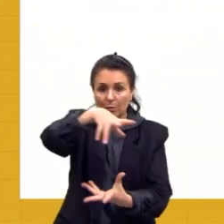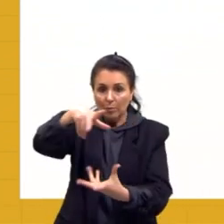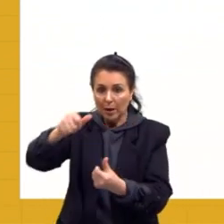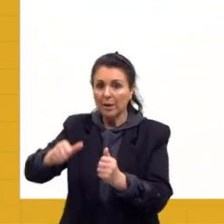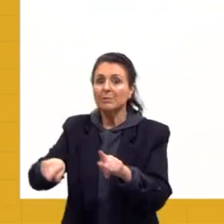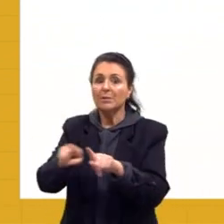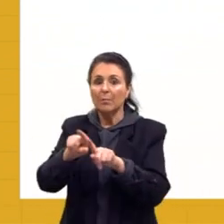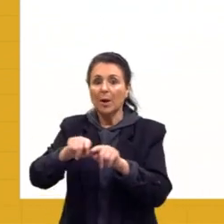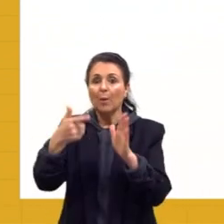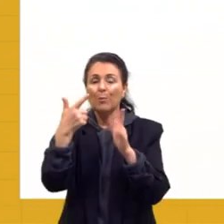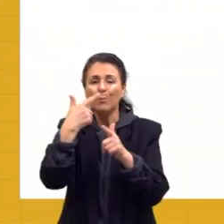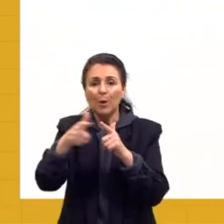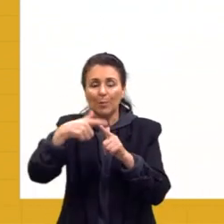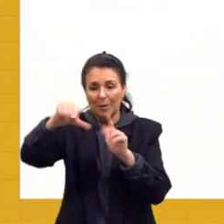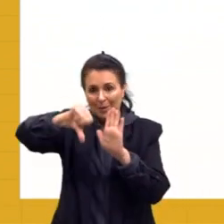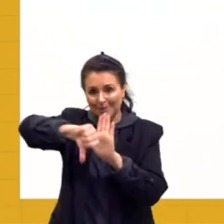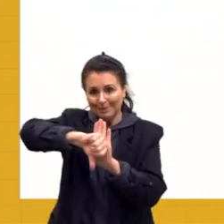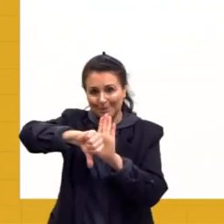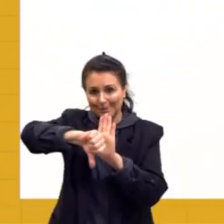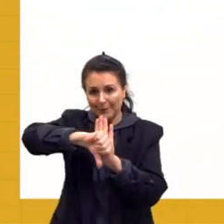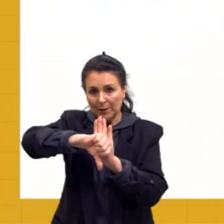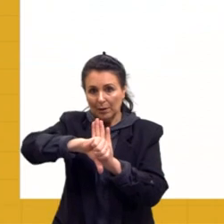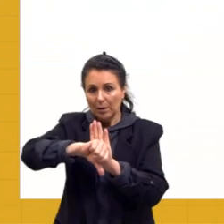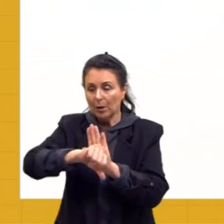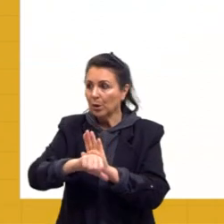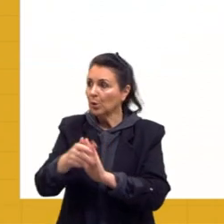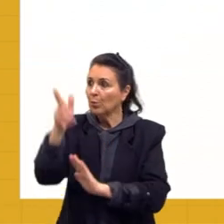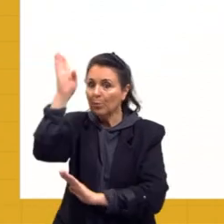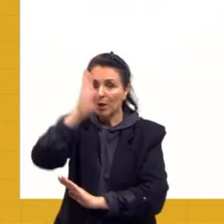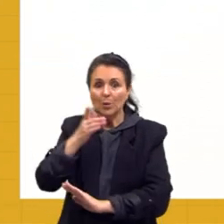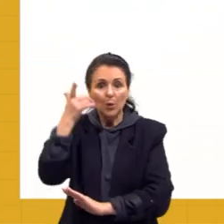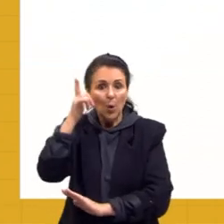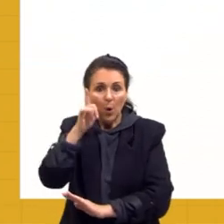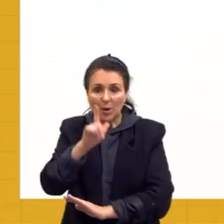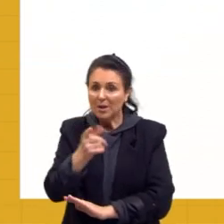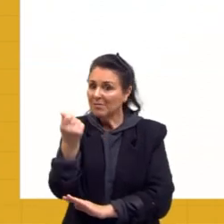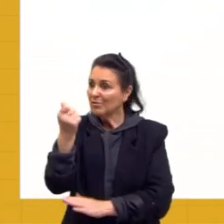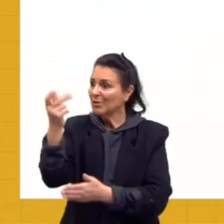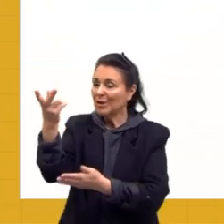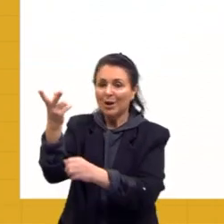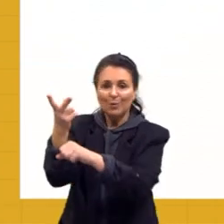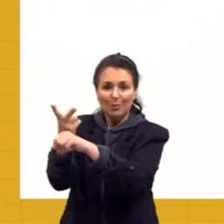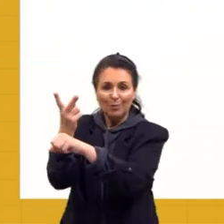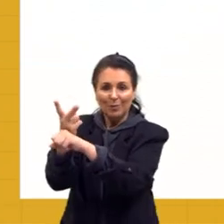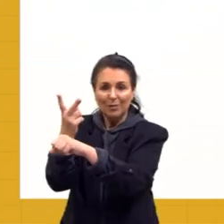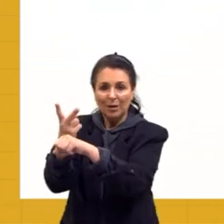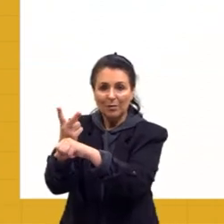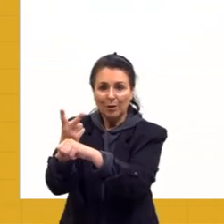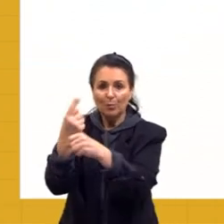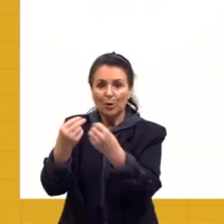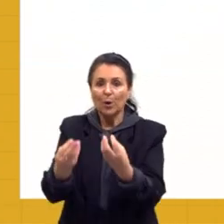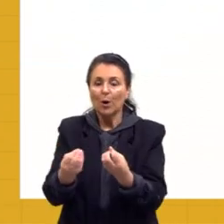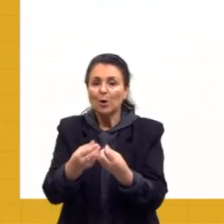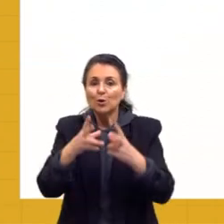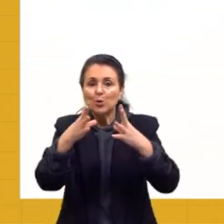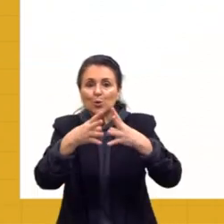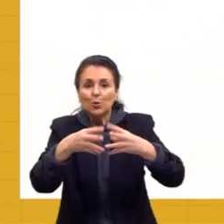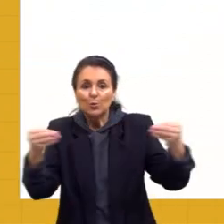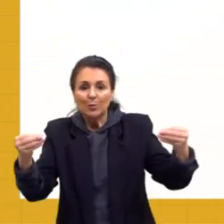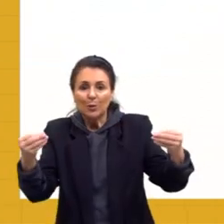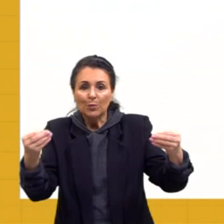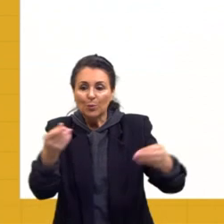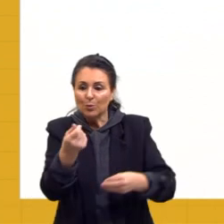depressão. E o crédito do governo desaparecera com a evaporação das reservas. O isso está dizendo?